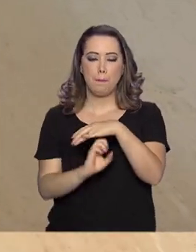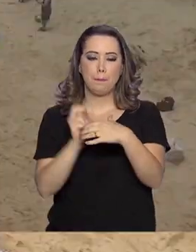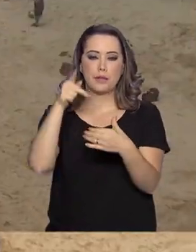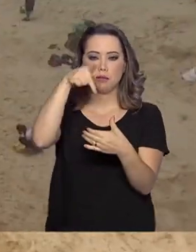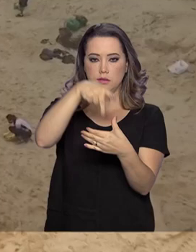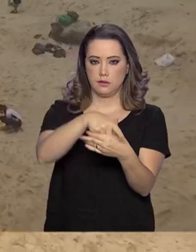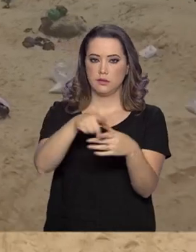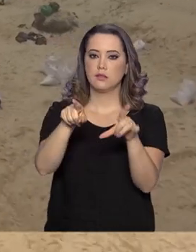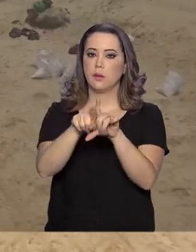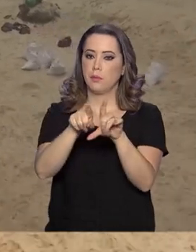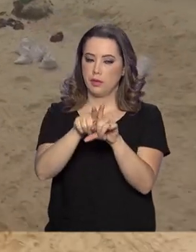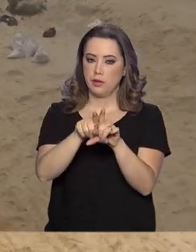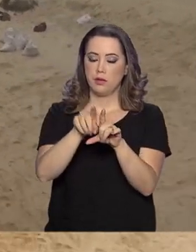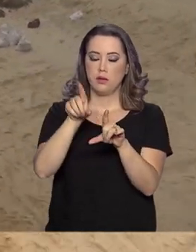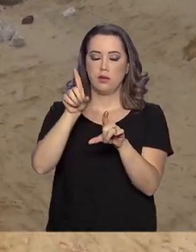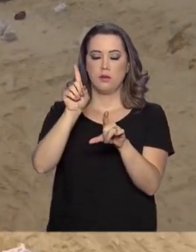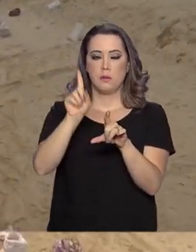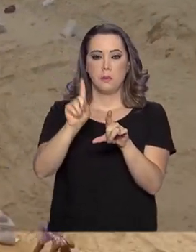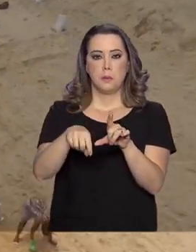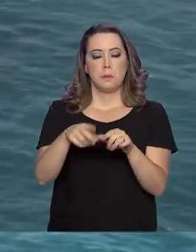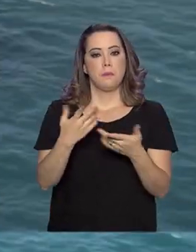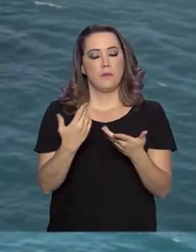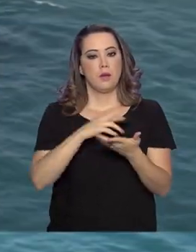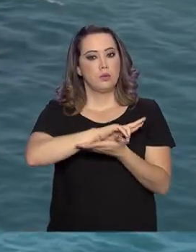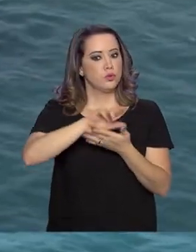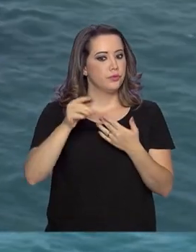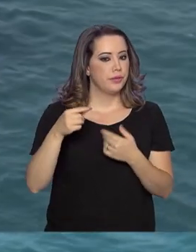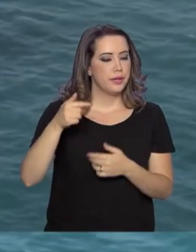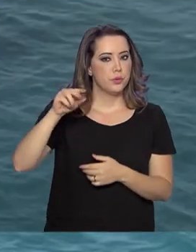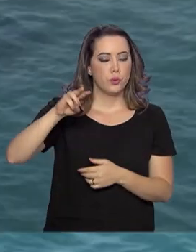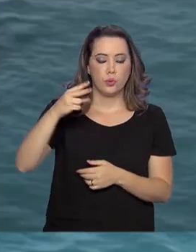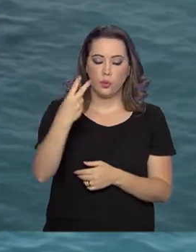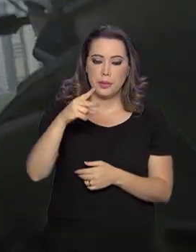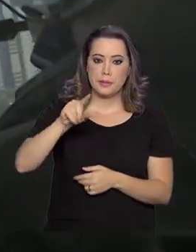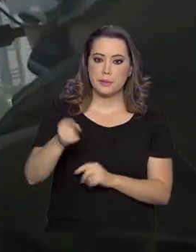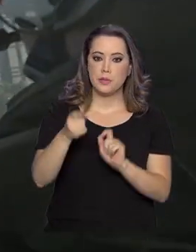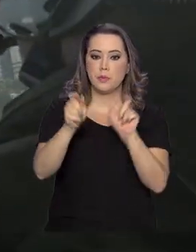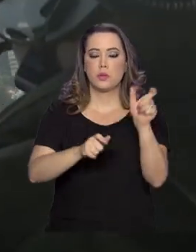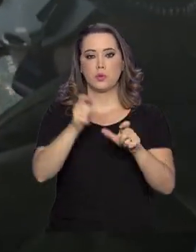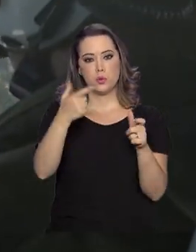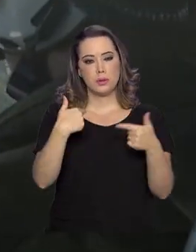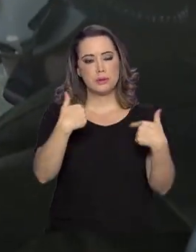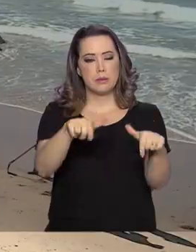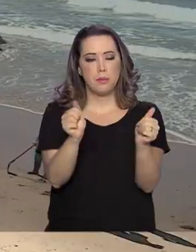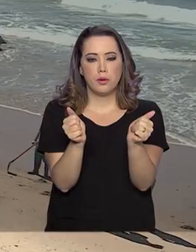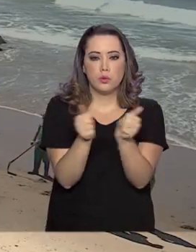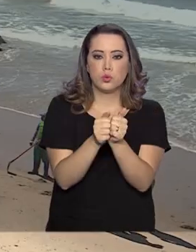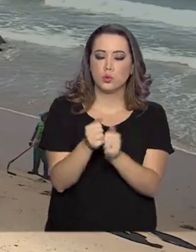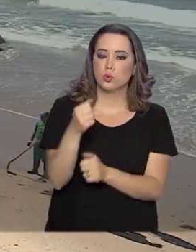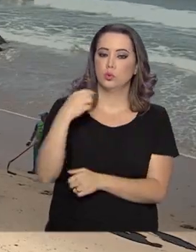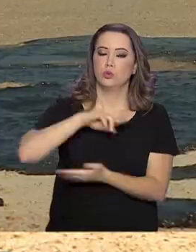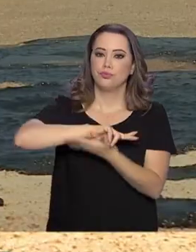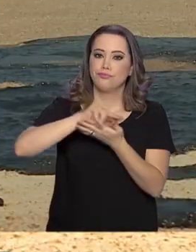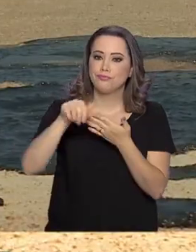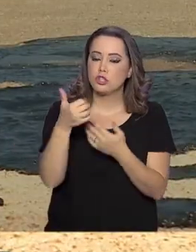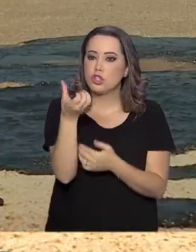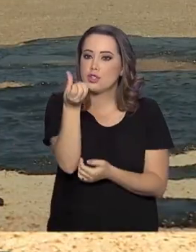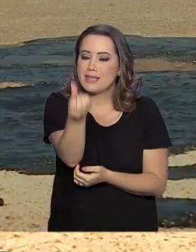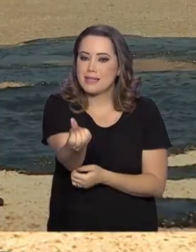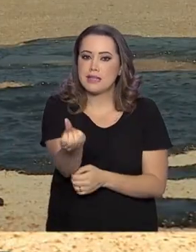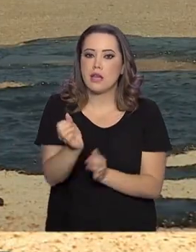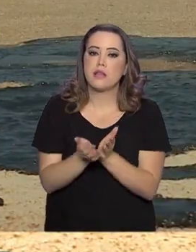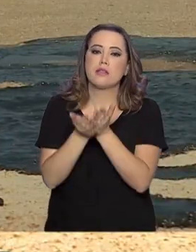.700 militares participam da ação, que conta com 16 navios, 2 helicópteros, 4 aeronaves e